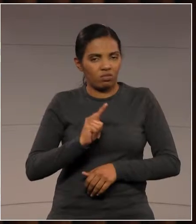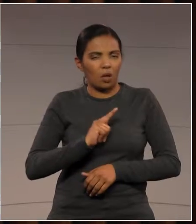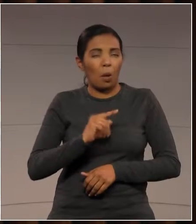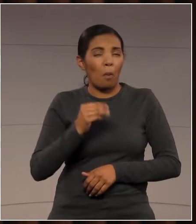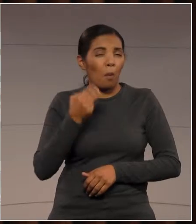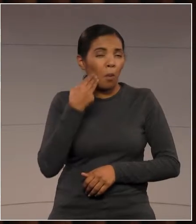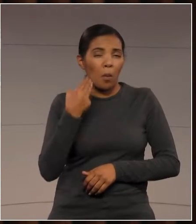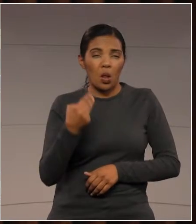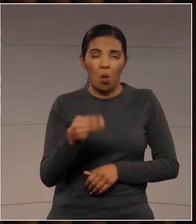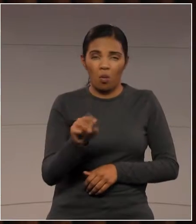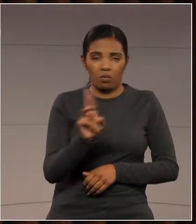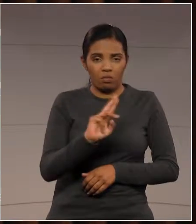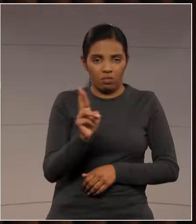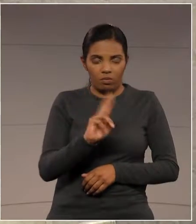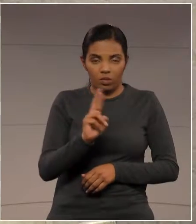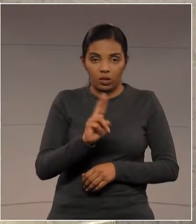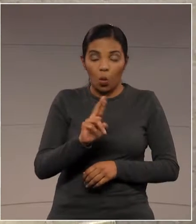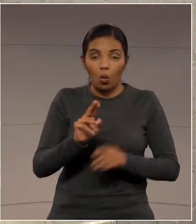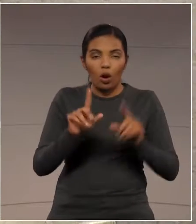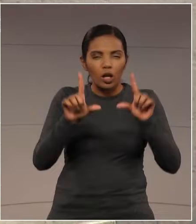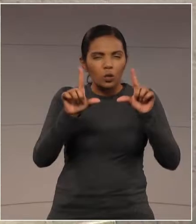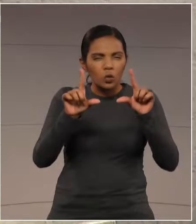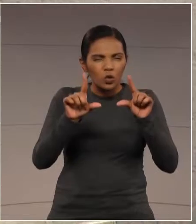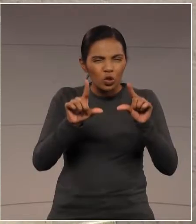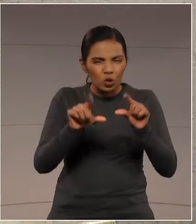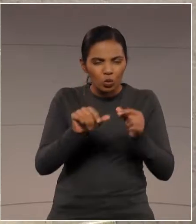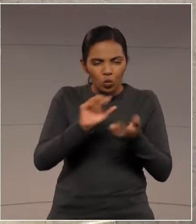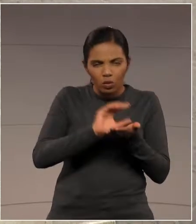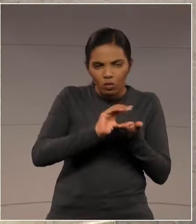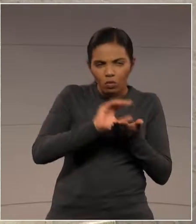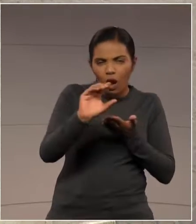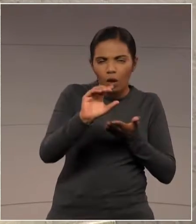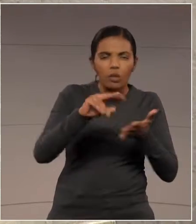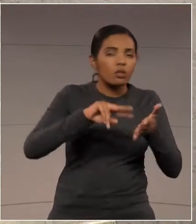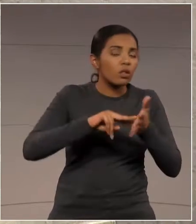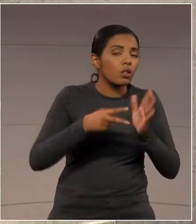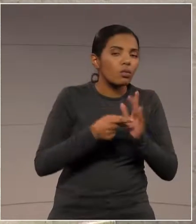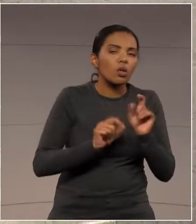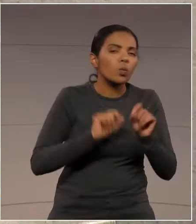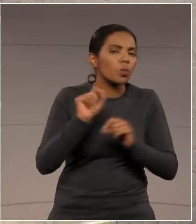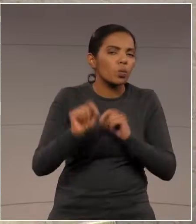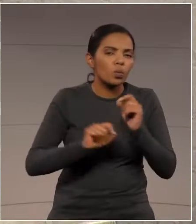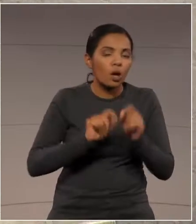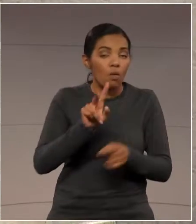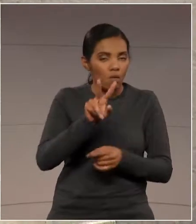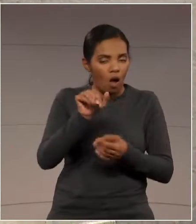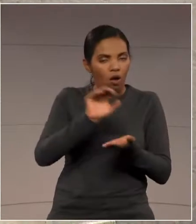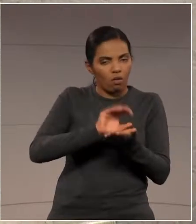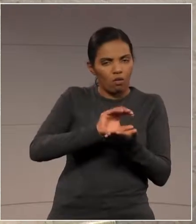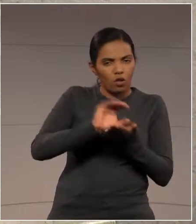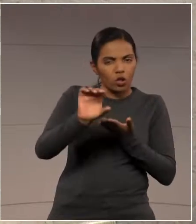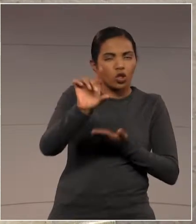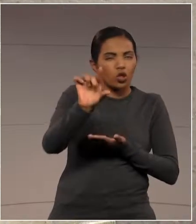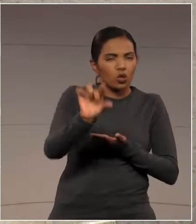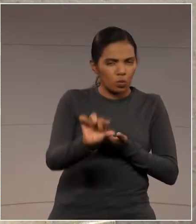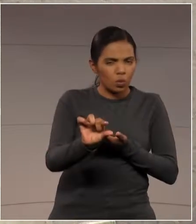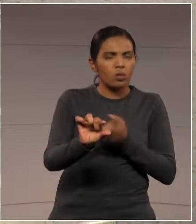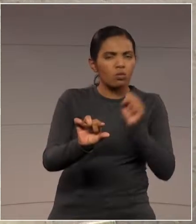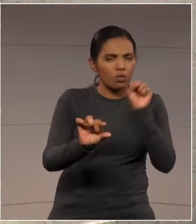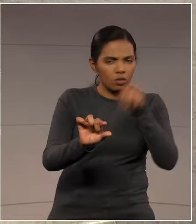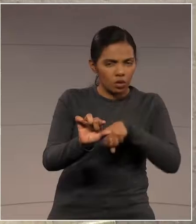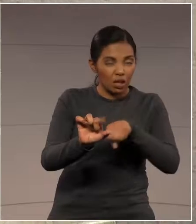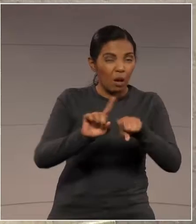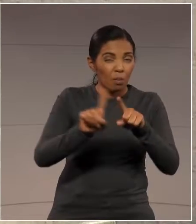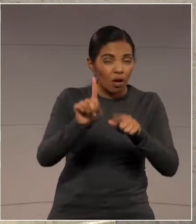Então, o corte no orçamento, na verdade, é o seguinte, vamos diminuir o valor investido, mas fazer